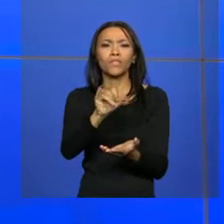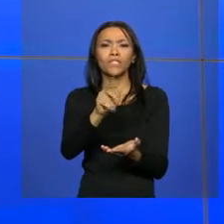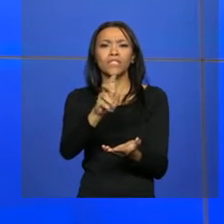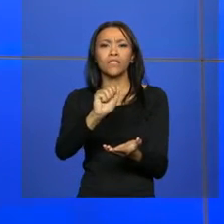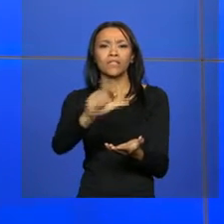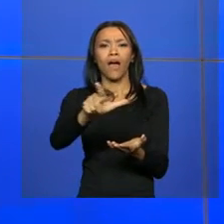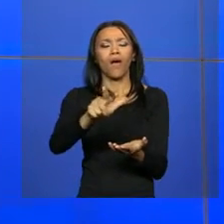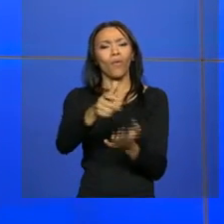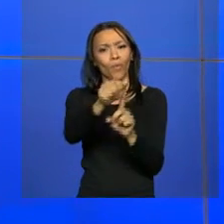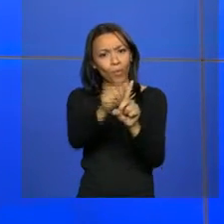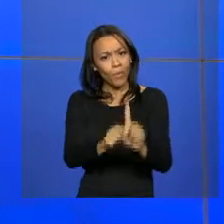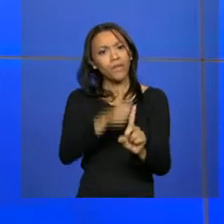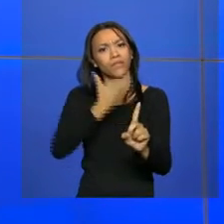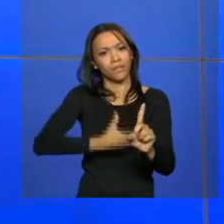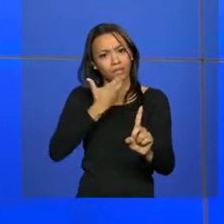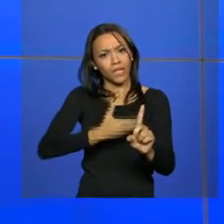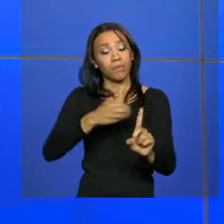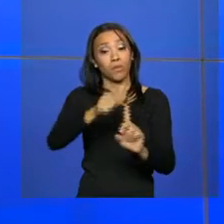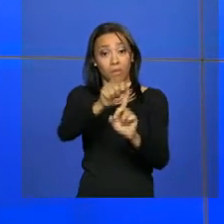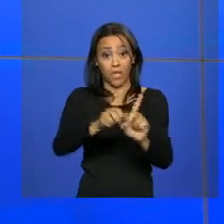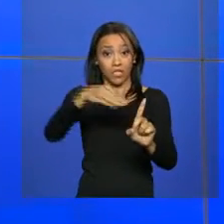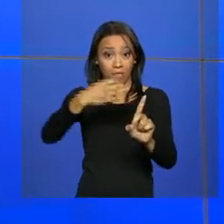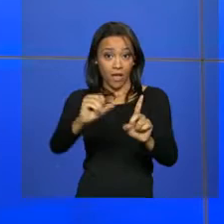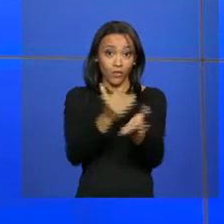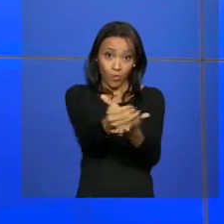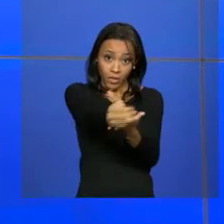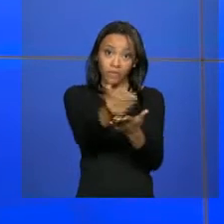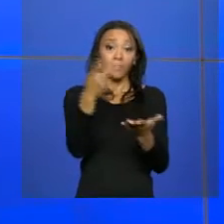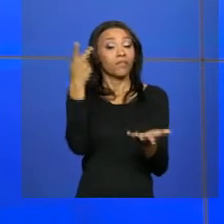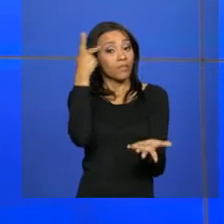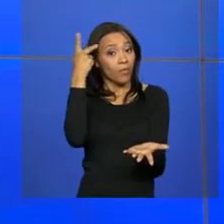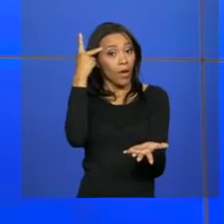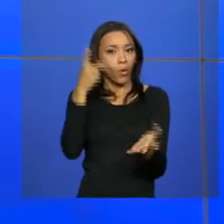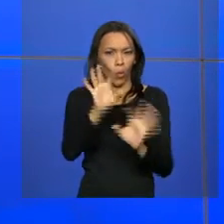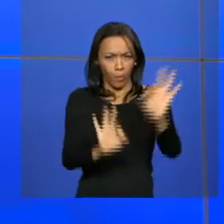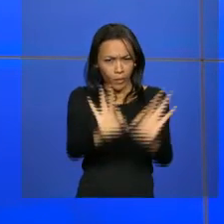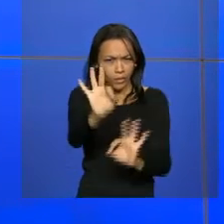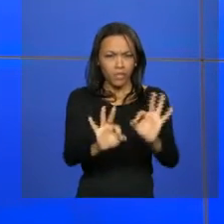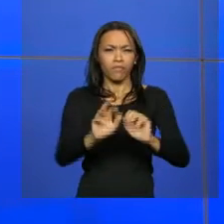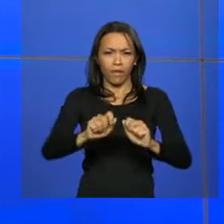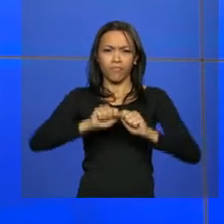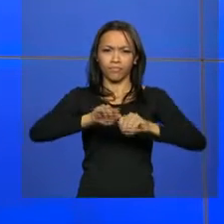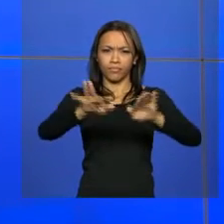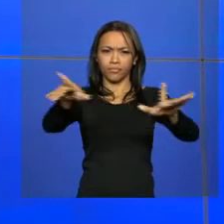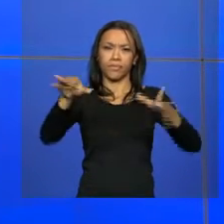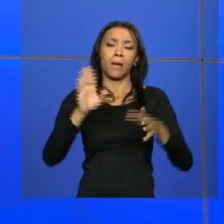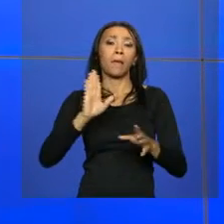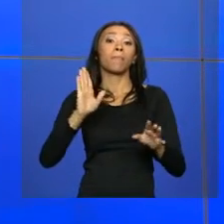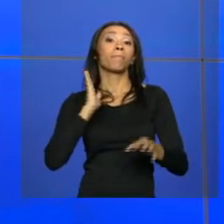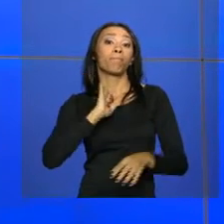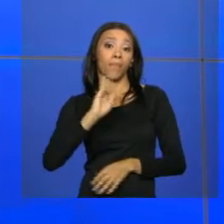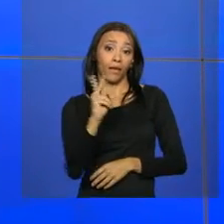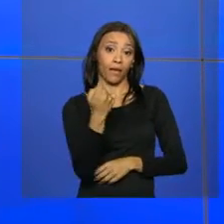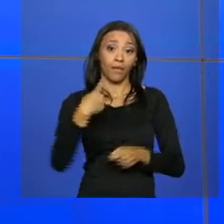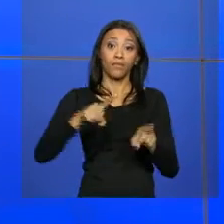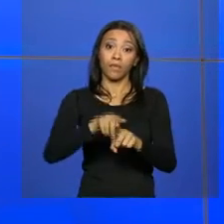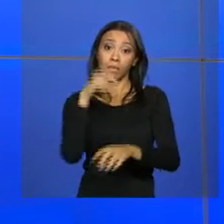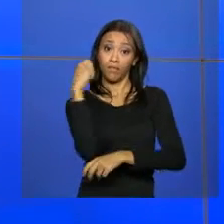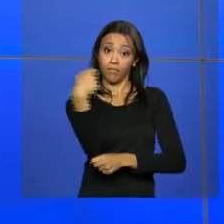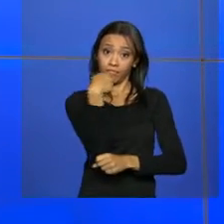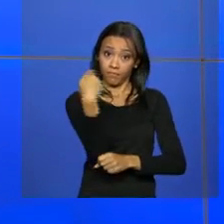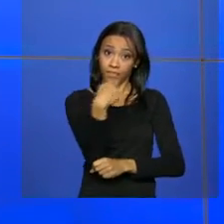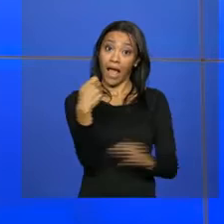mês de dezembro e em março terá início em São Paulo. Até o fim do ano, o projeto será estendido a Belo Horizonte e Porto Alegre. E até